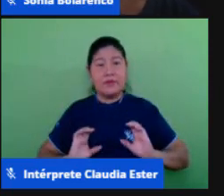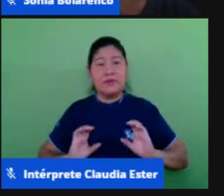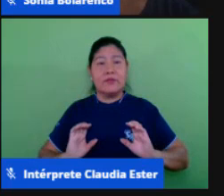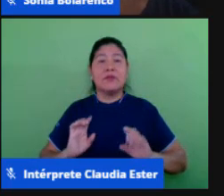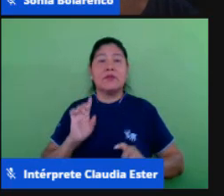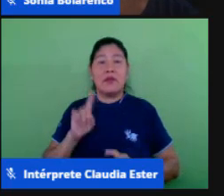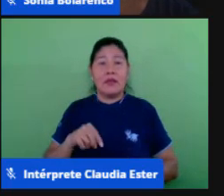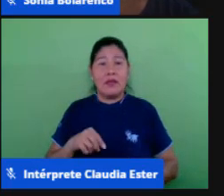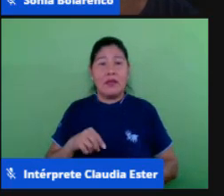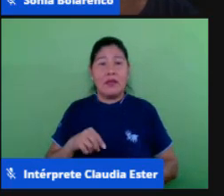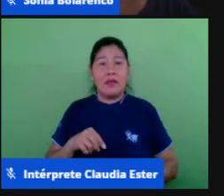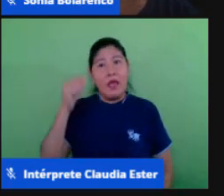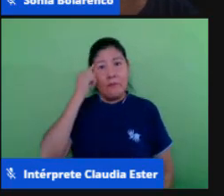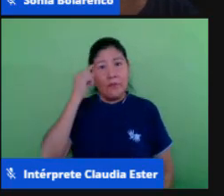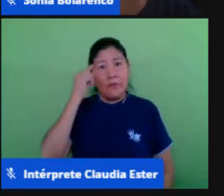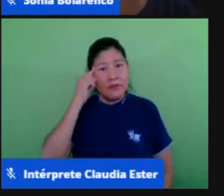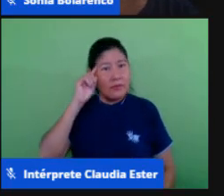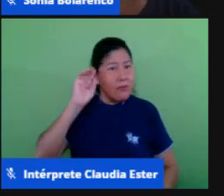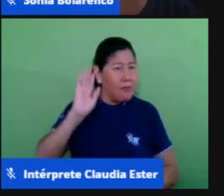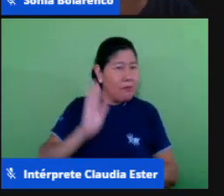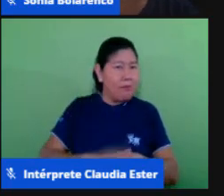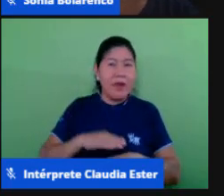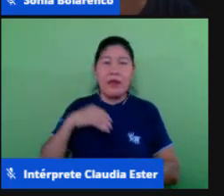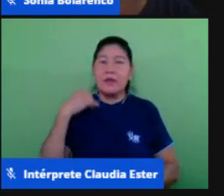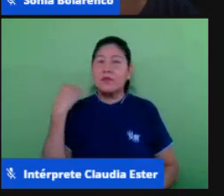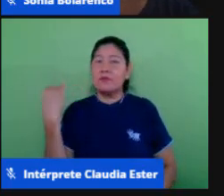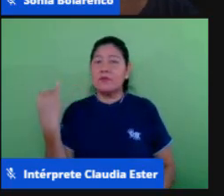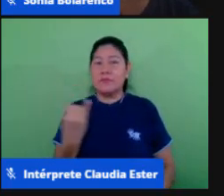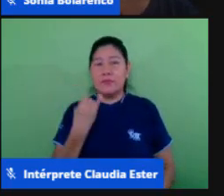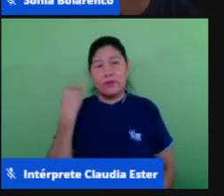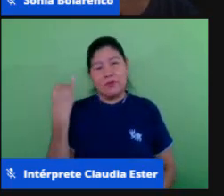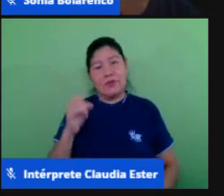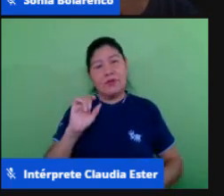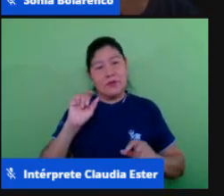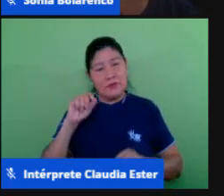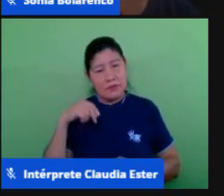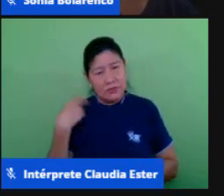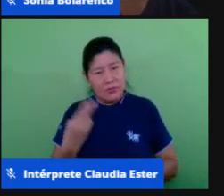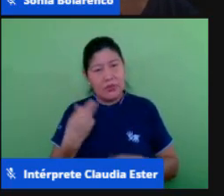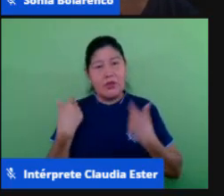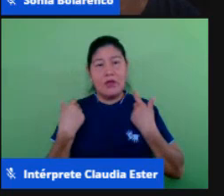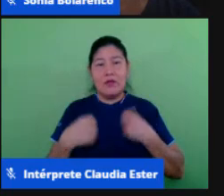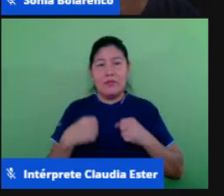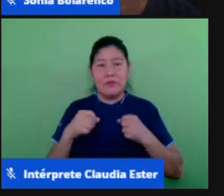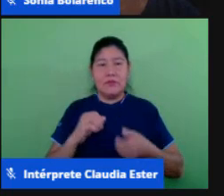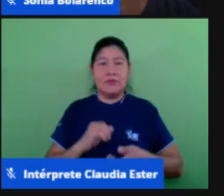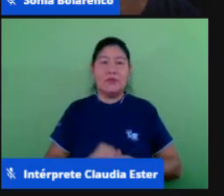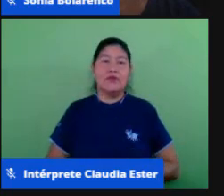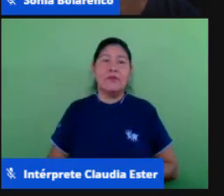reflexão maior por trás desse aqui eu não sei se a Sânia quer falar Janine parece que o som está desligado